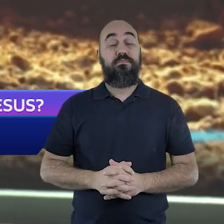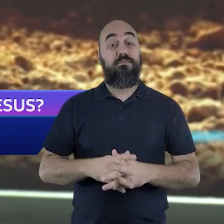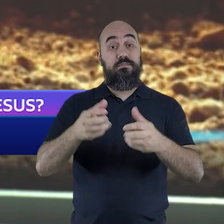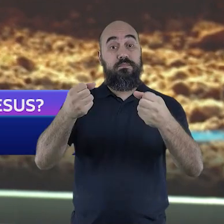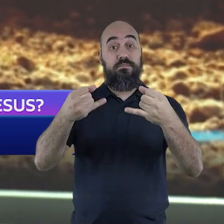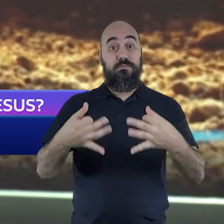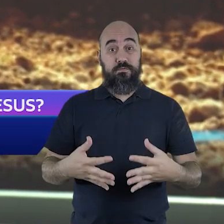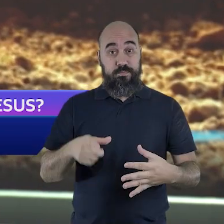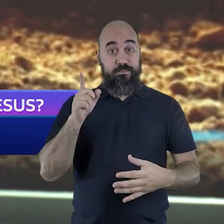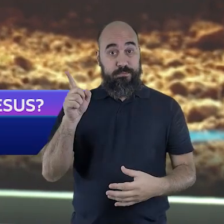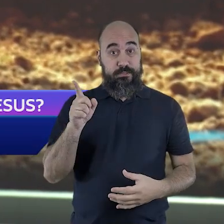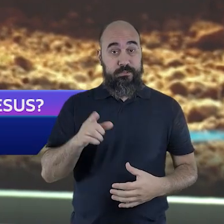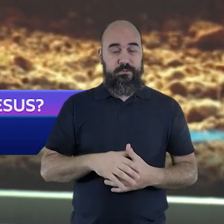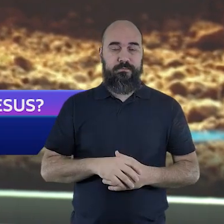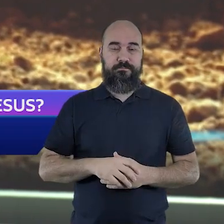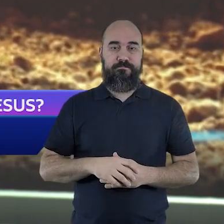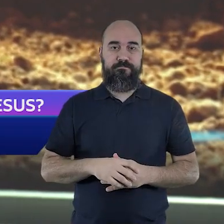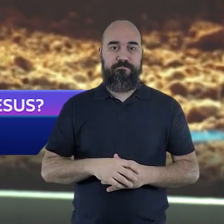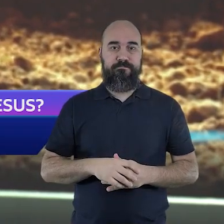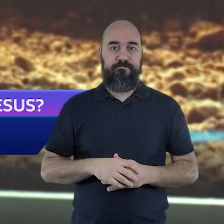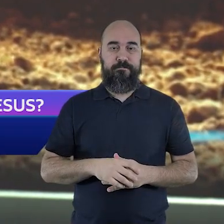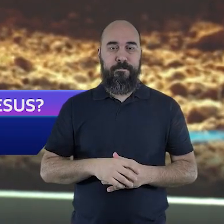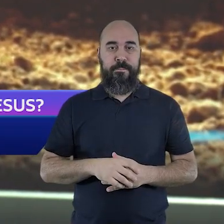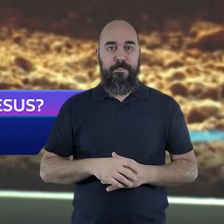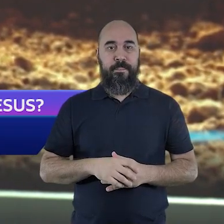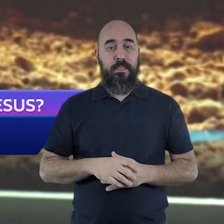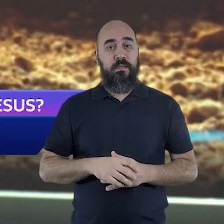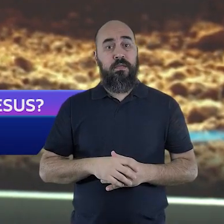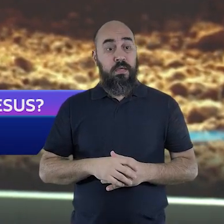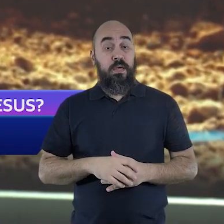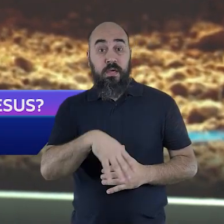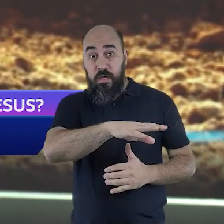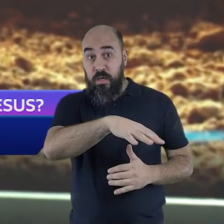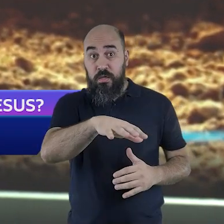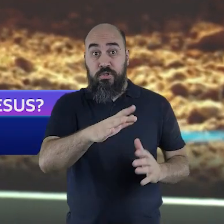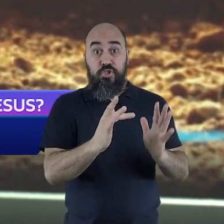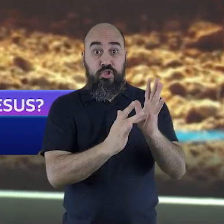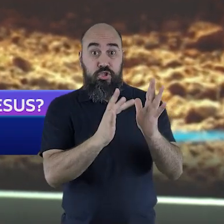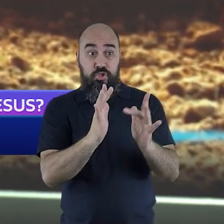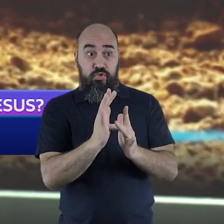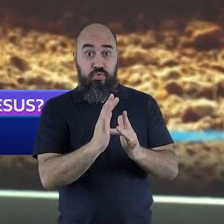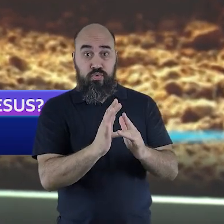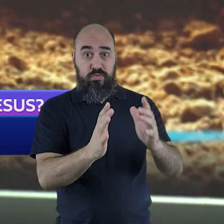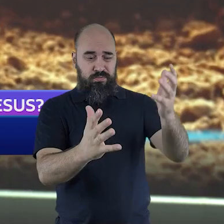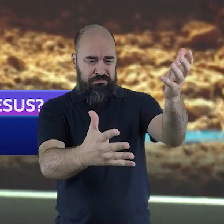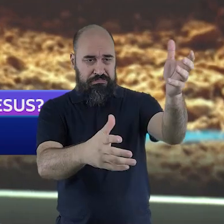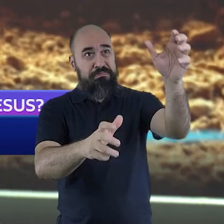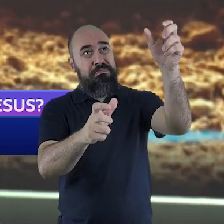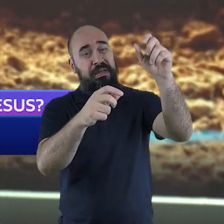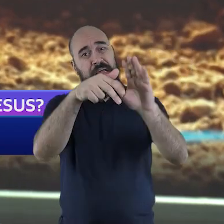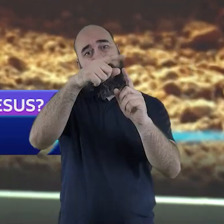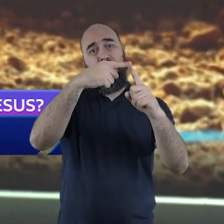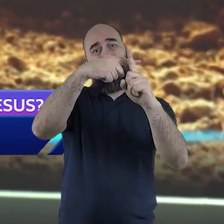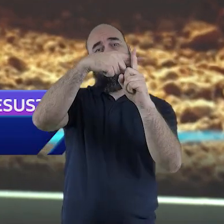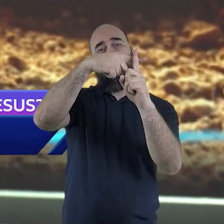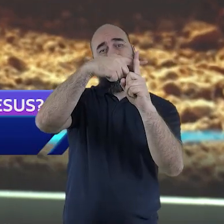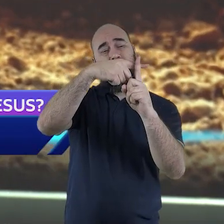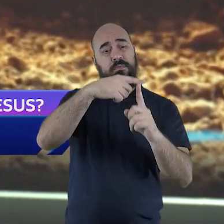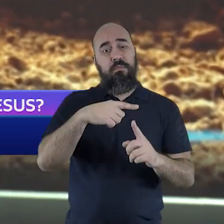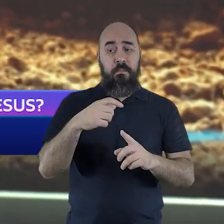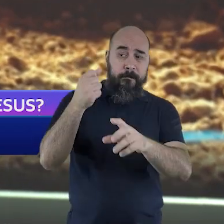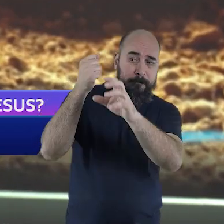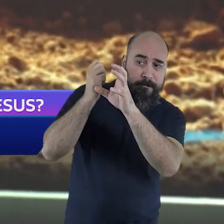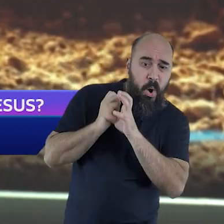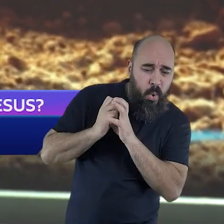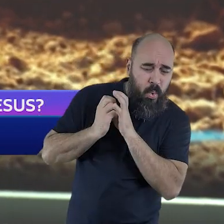Diz assim, tomaram eles pois a Jesus e ele próprio carregando a sua